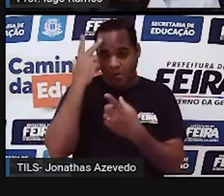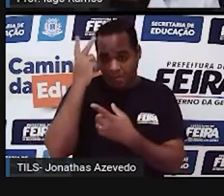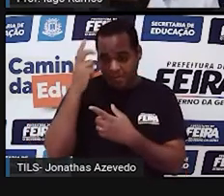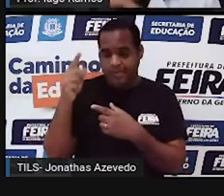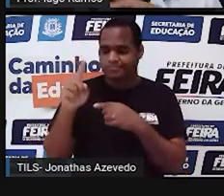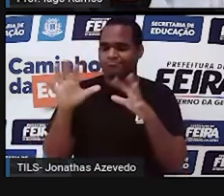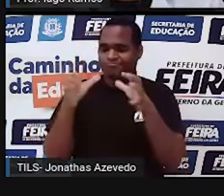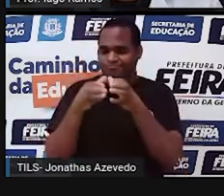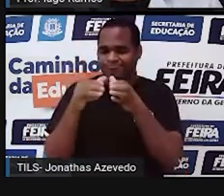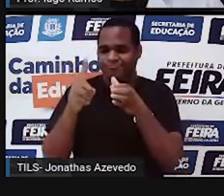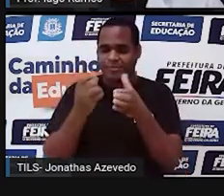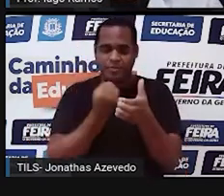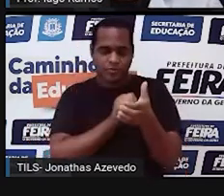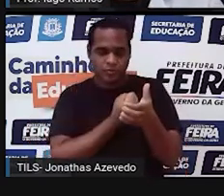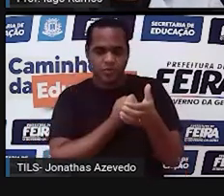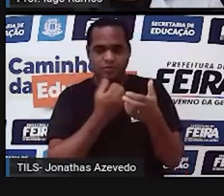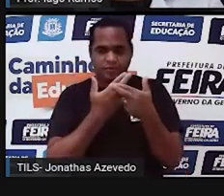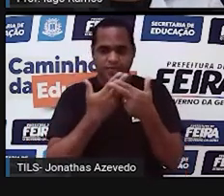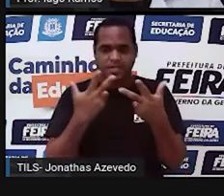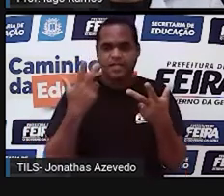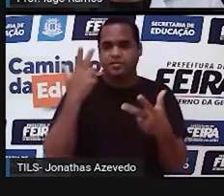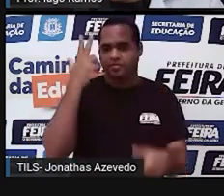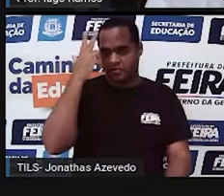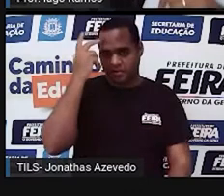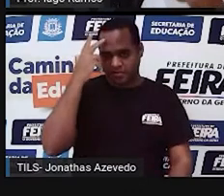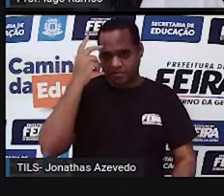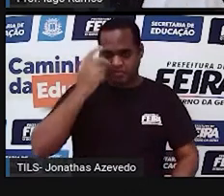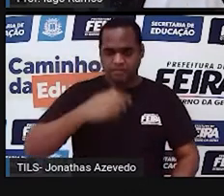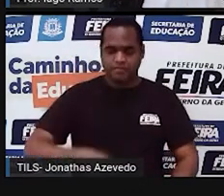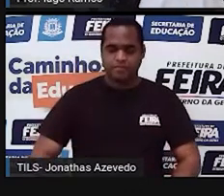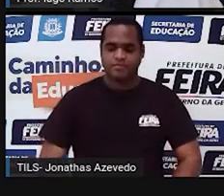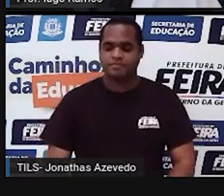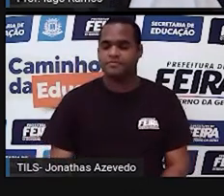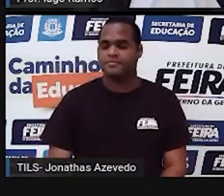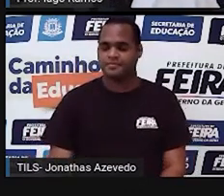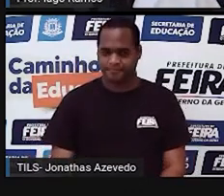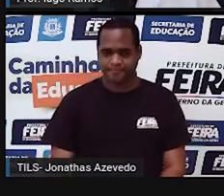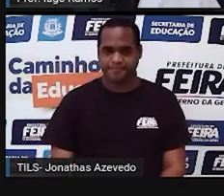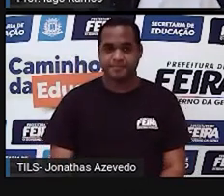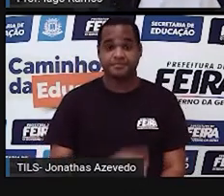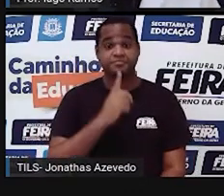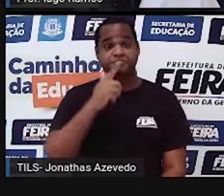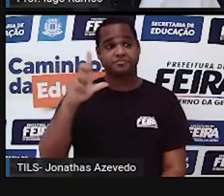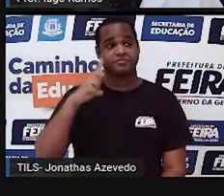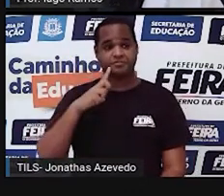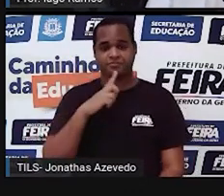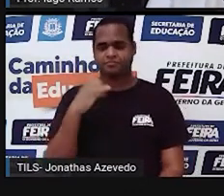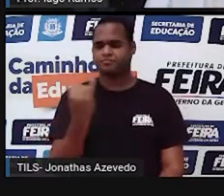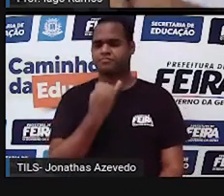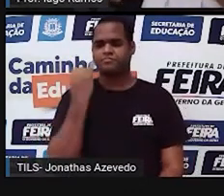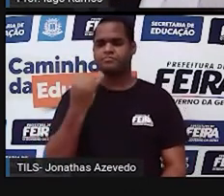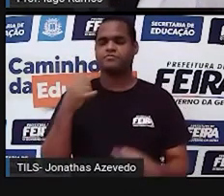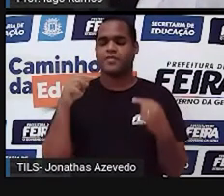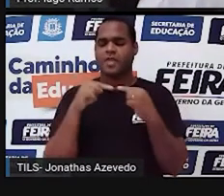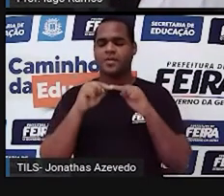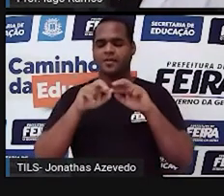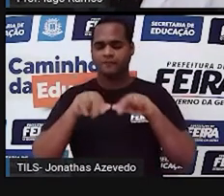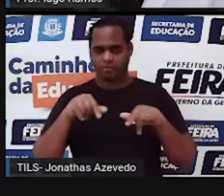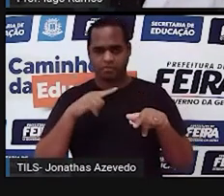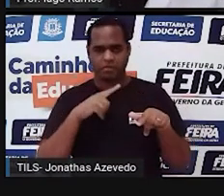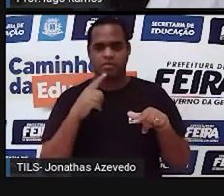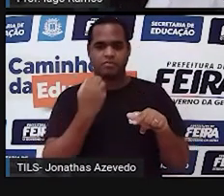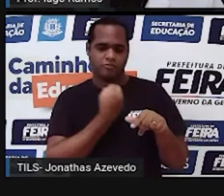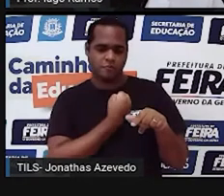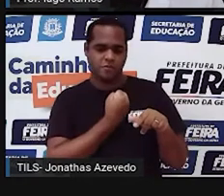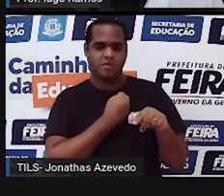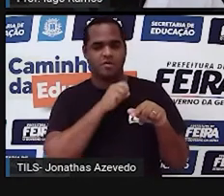coleção de números chamados naturais. Outro detalhe importante é que é uma coleção de infinitos